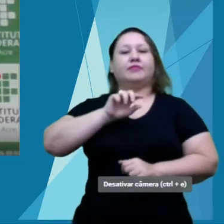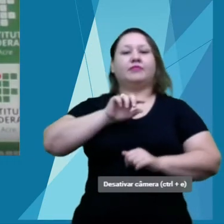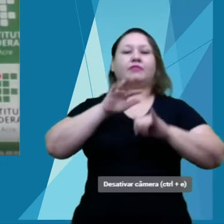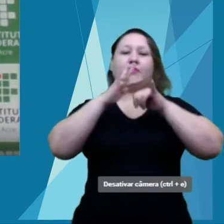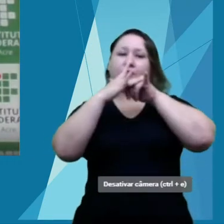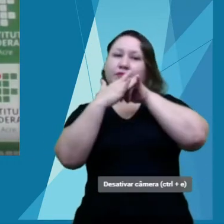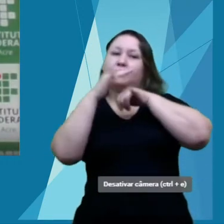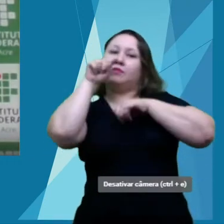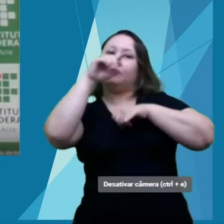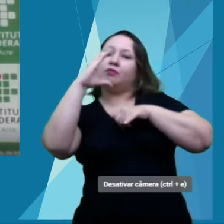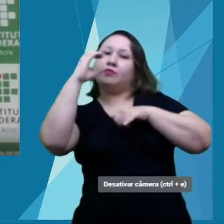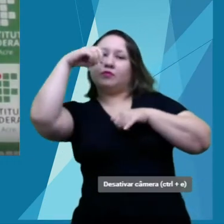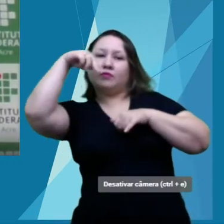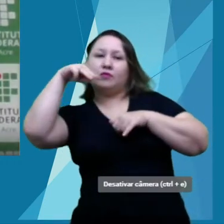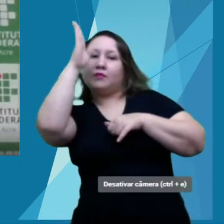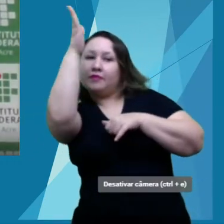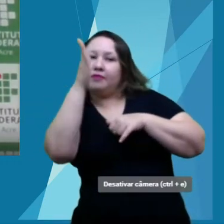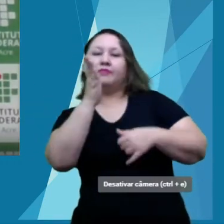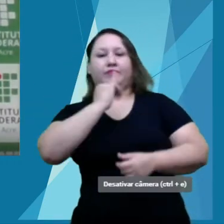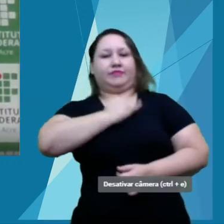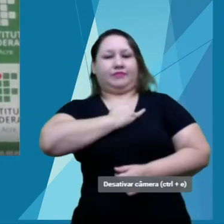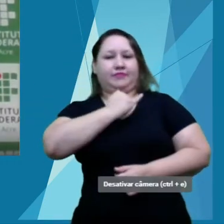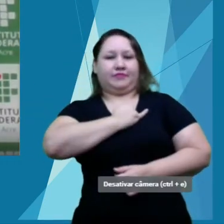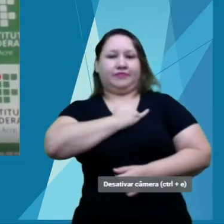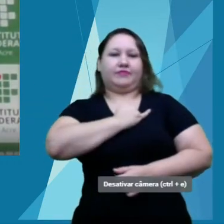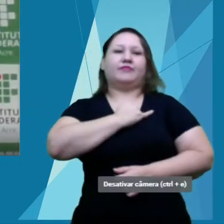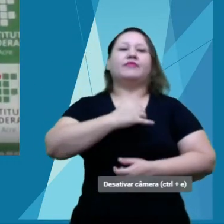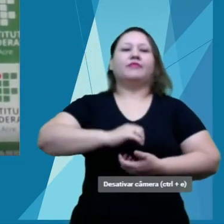.com.br e facoficial.